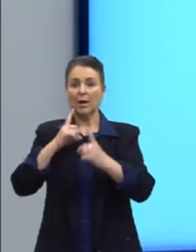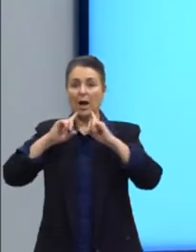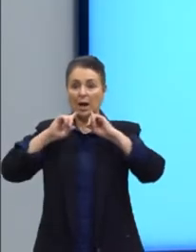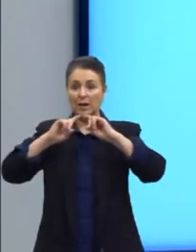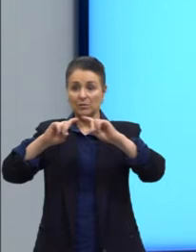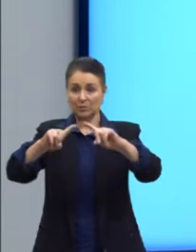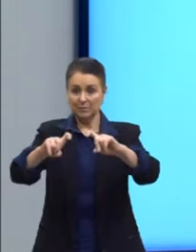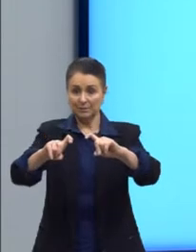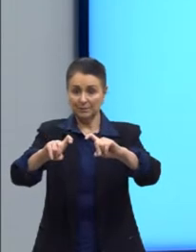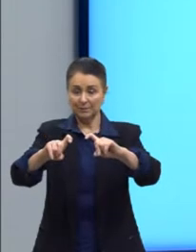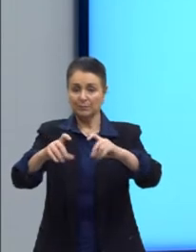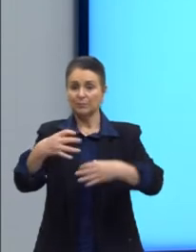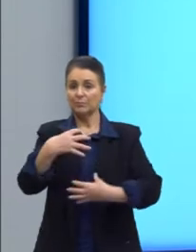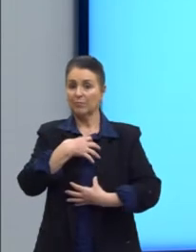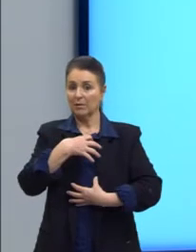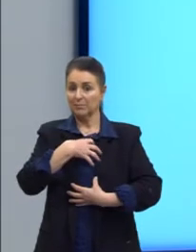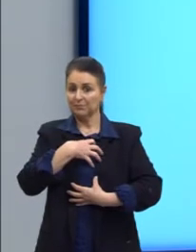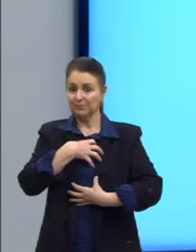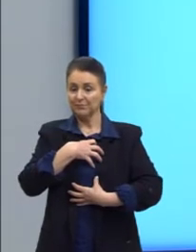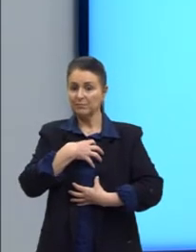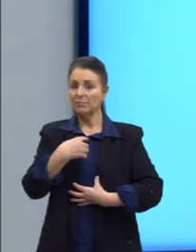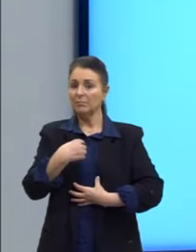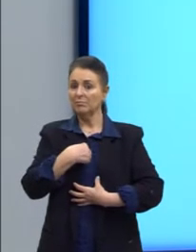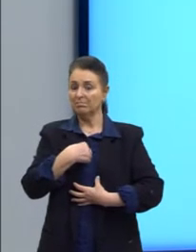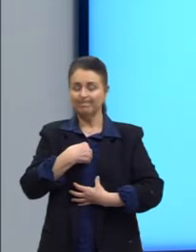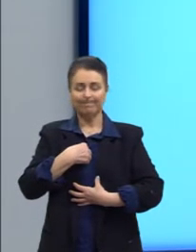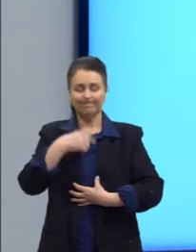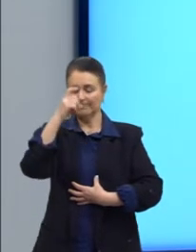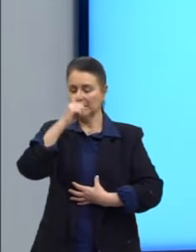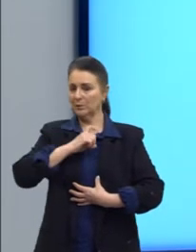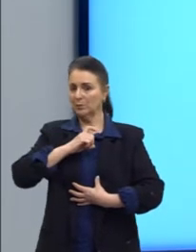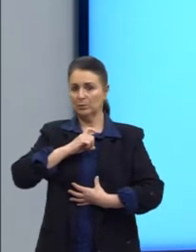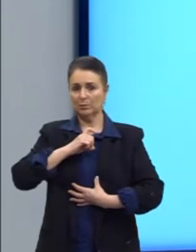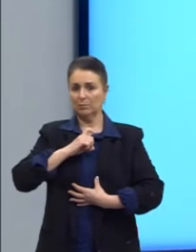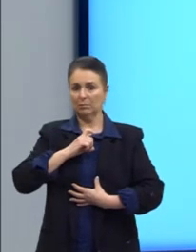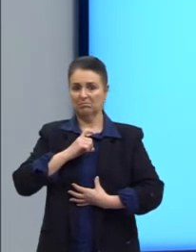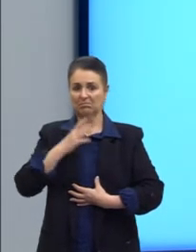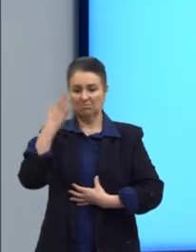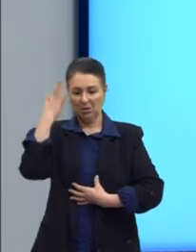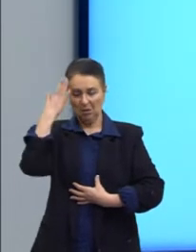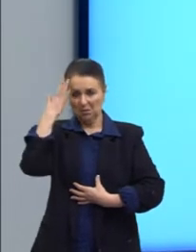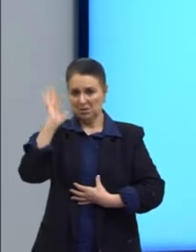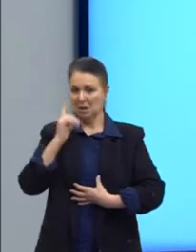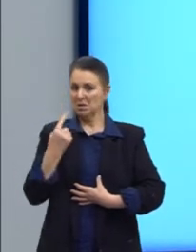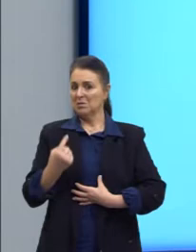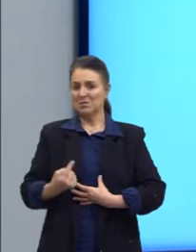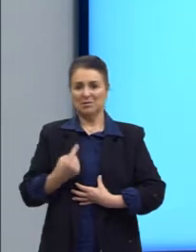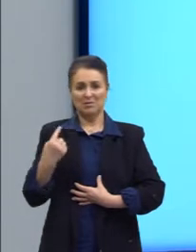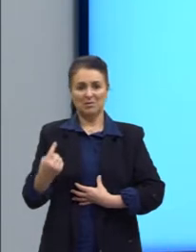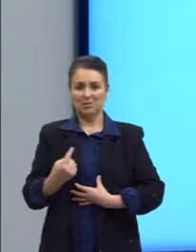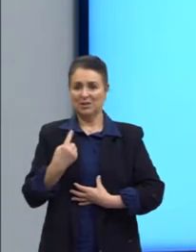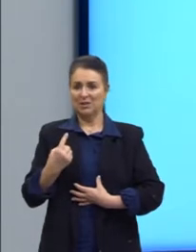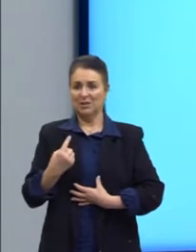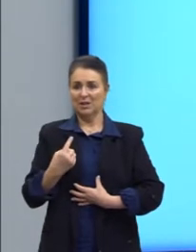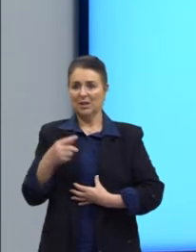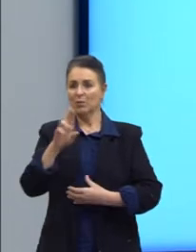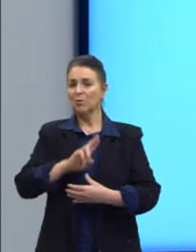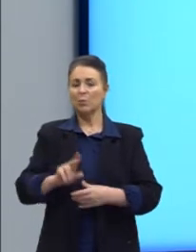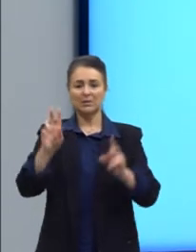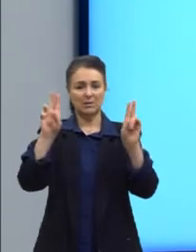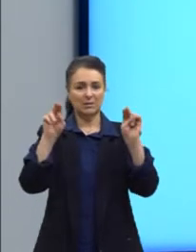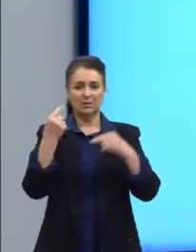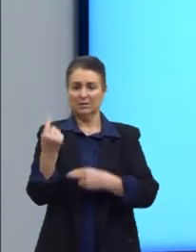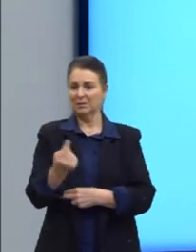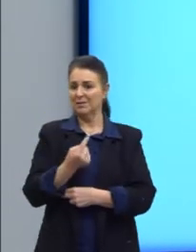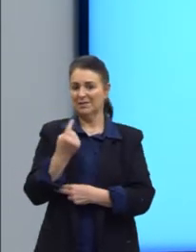no sentido de que eu não sou um leigo. Não estou olhando superficialmente essa temática e trabalhando sobre ela.